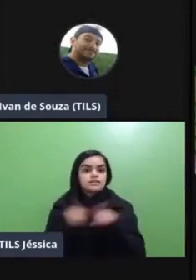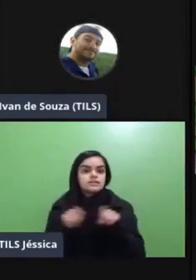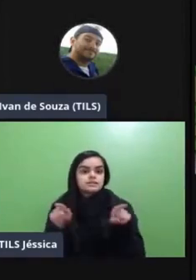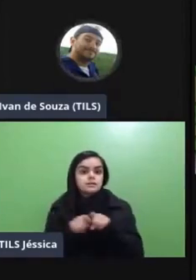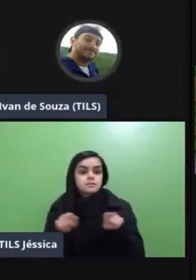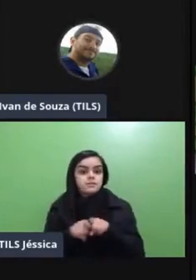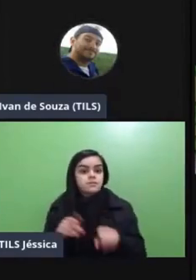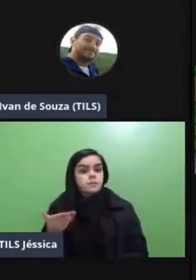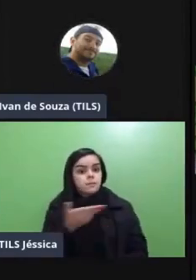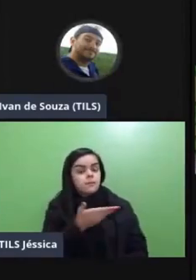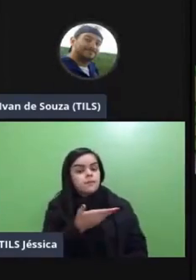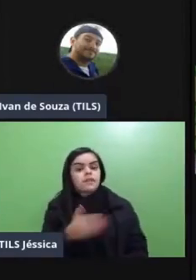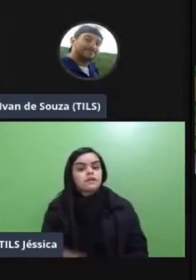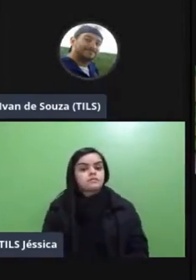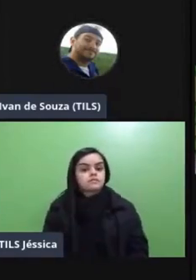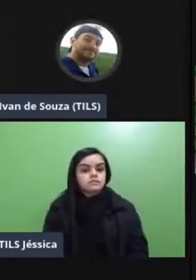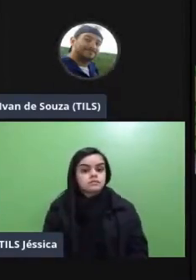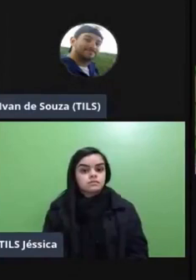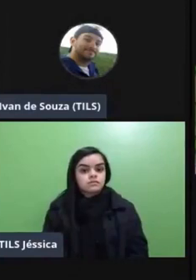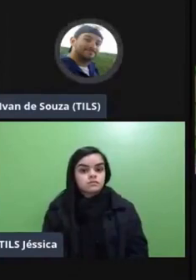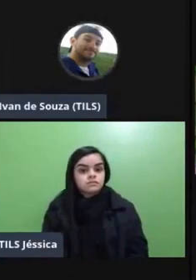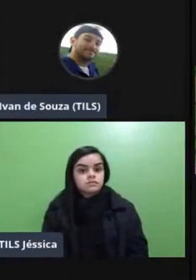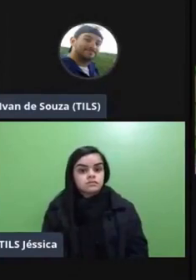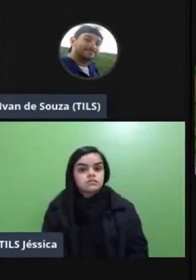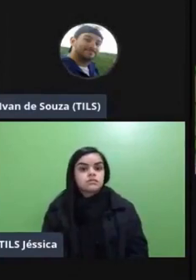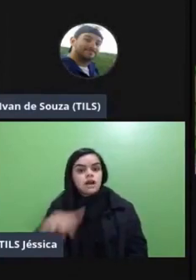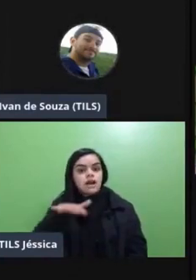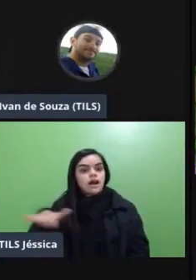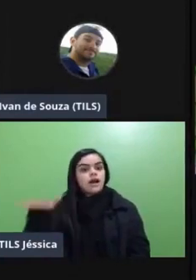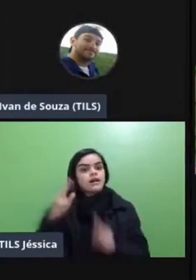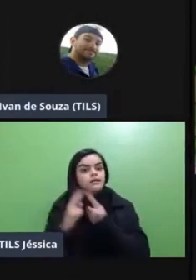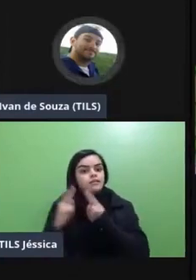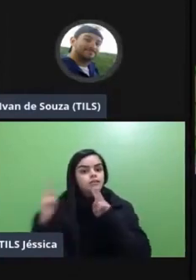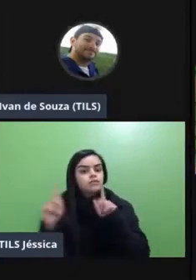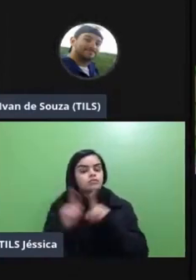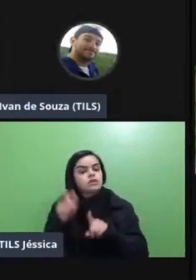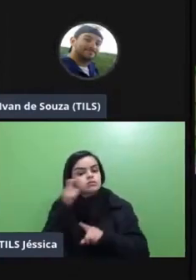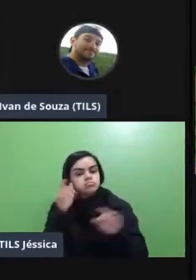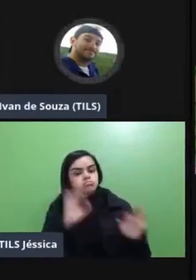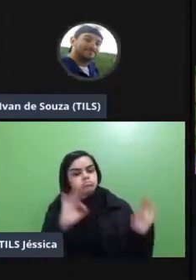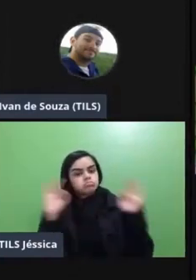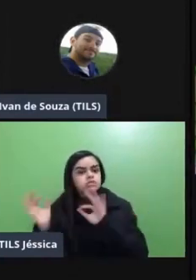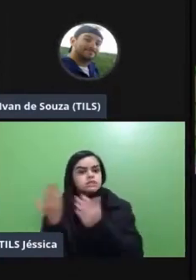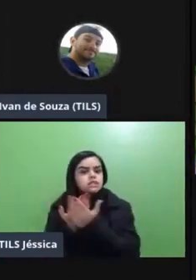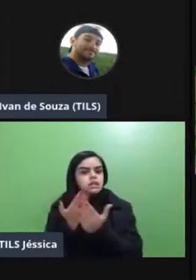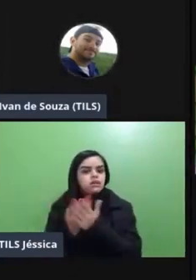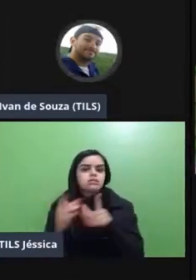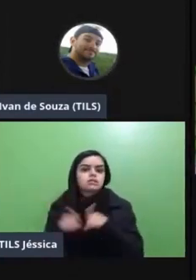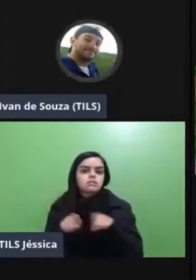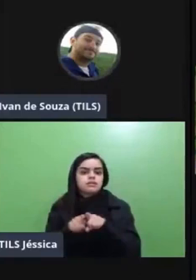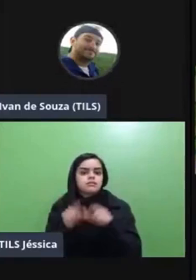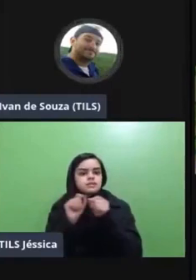espinha dorsal dele é o uso do ambiente virtual virtual eles vão fazer as vídeo vão assistir as vídeo aulas na sala de aula vão fazer as